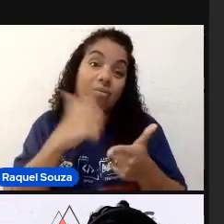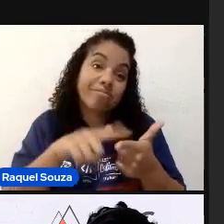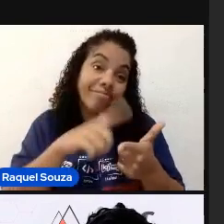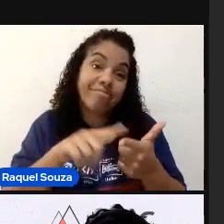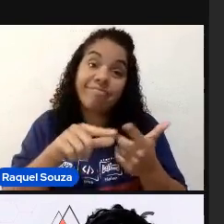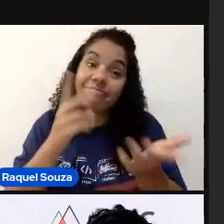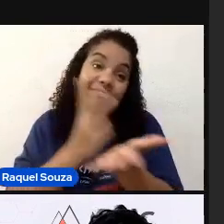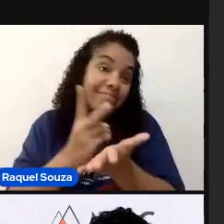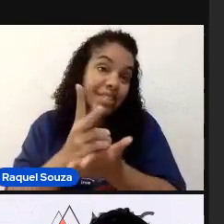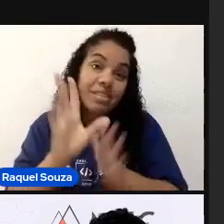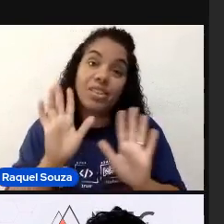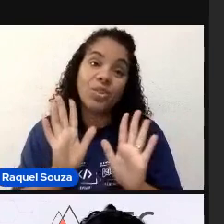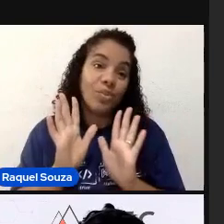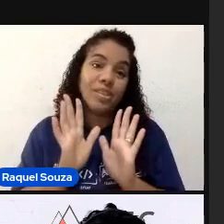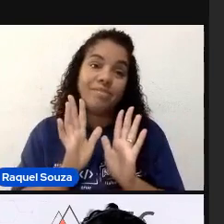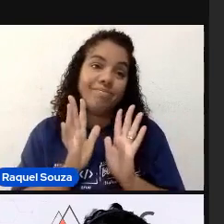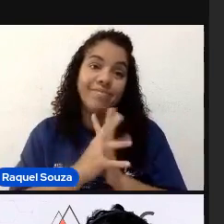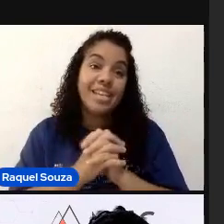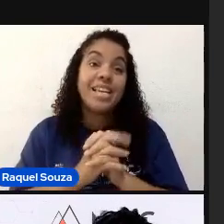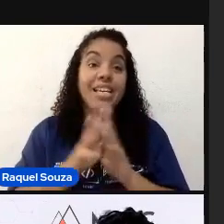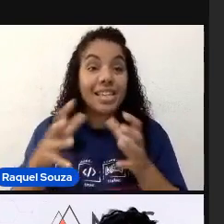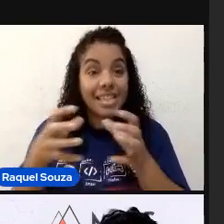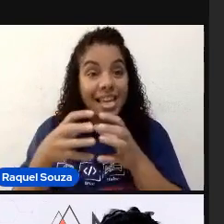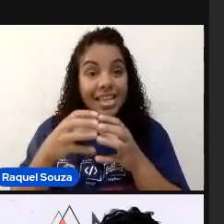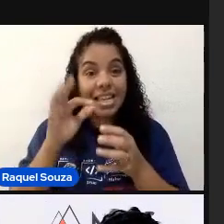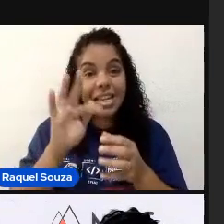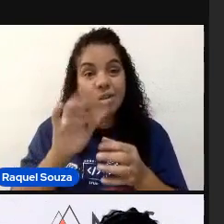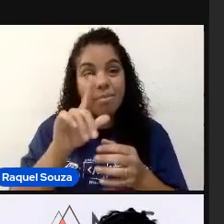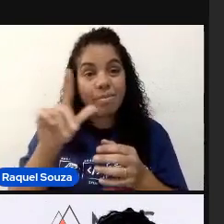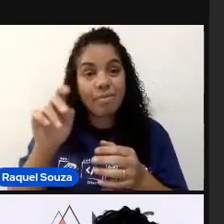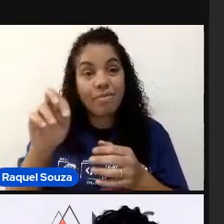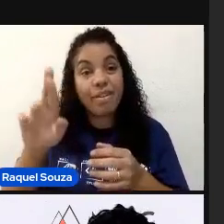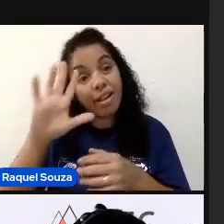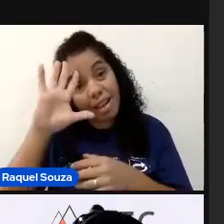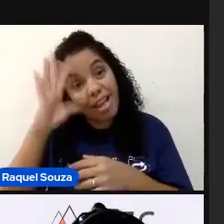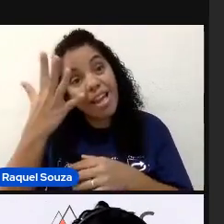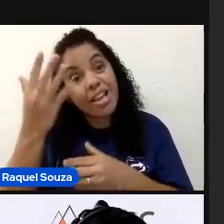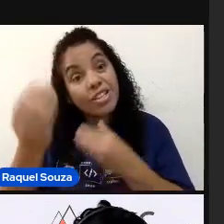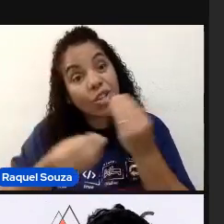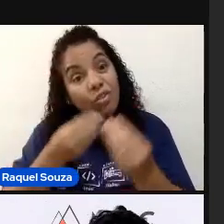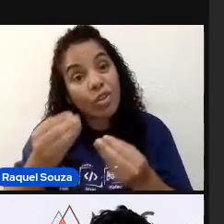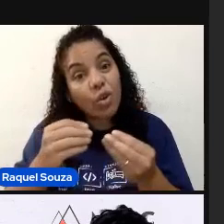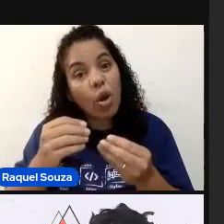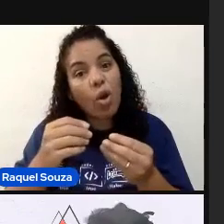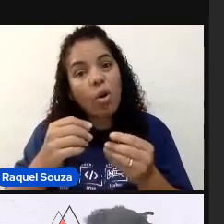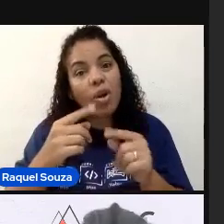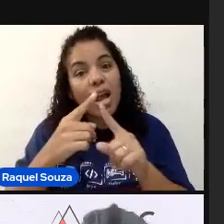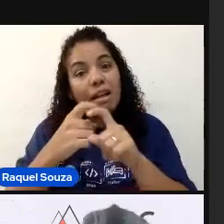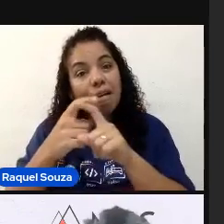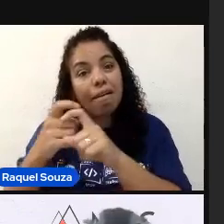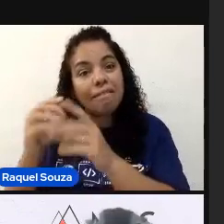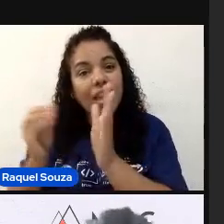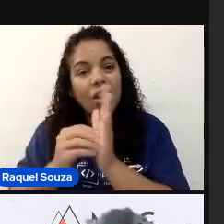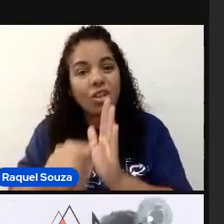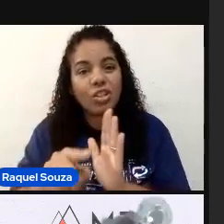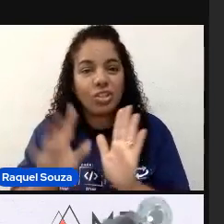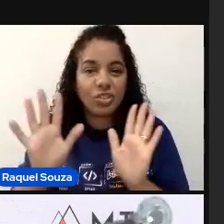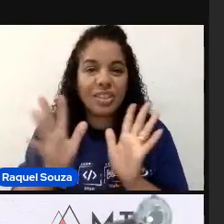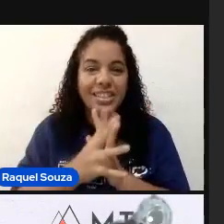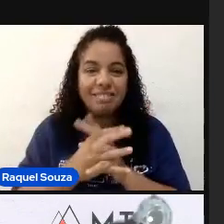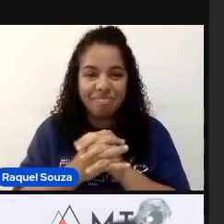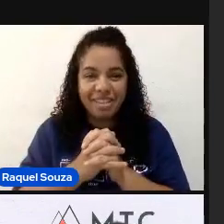perdura. E a equipe do Flutter resolveu. Com um asterisco aí. Foi resolvido, mas com um asterisco.